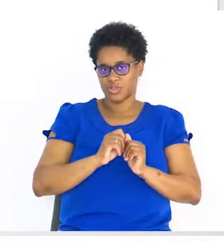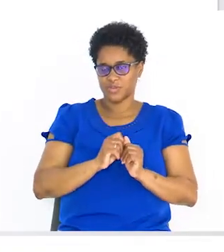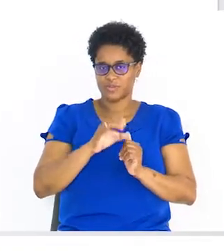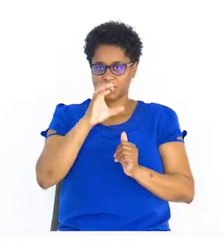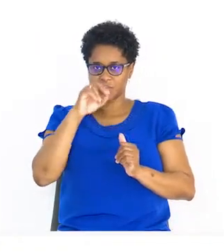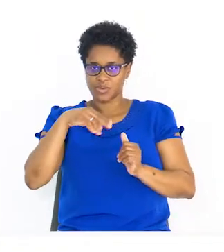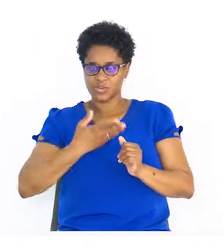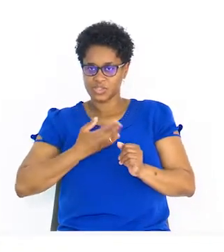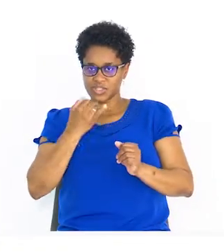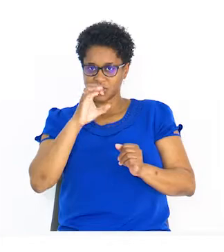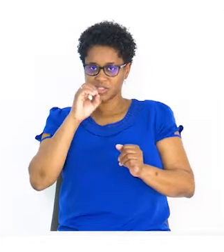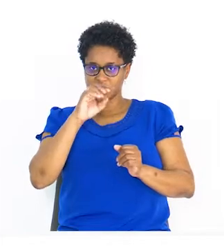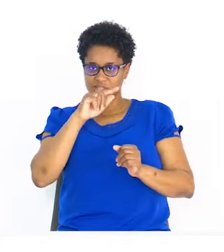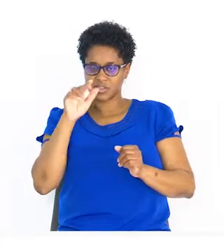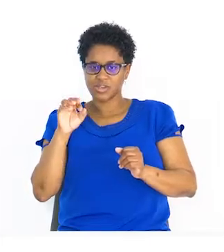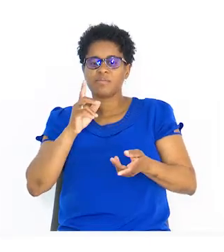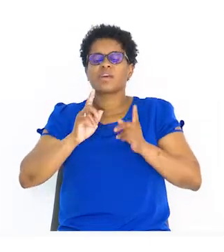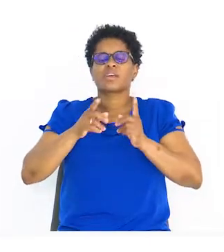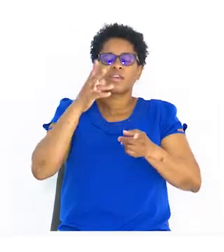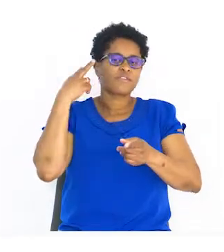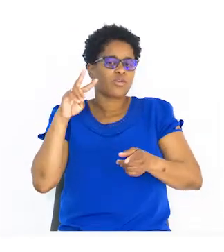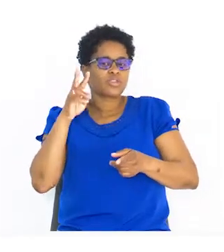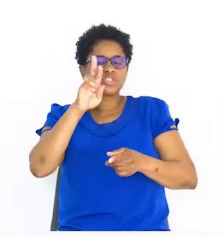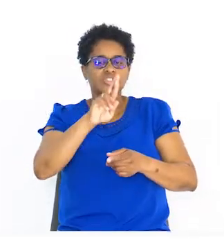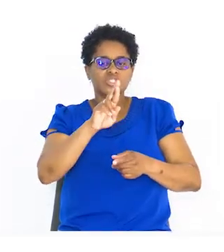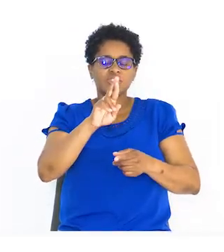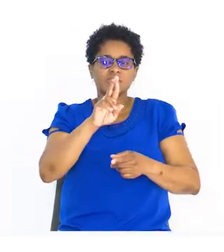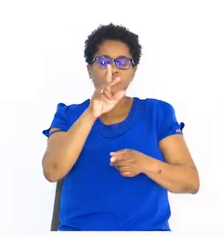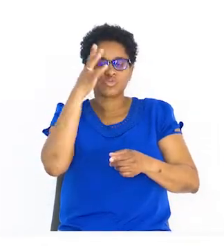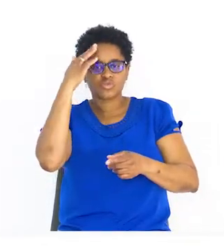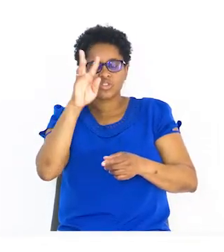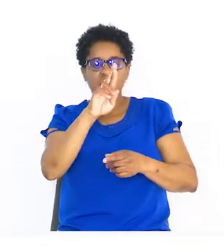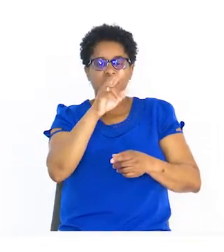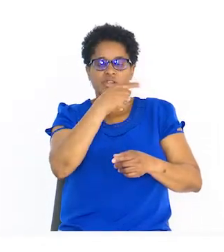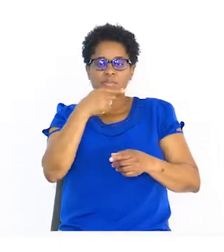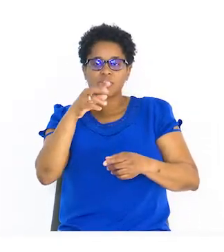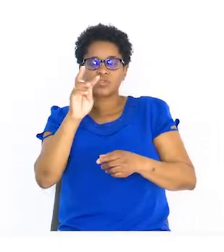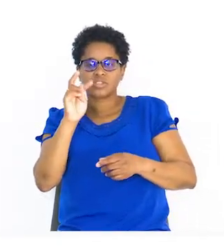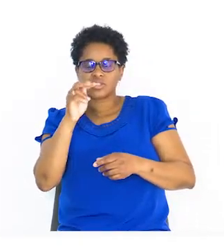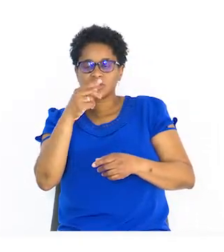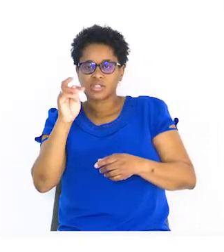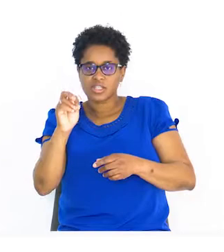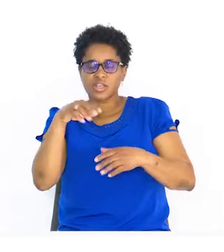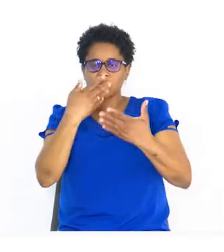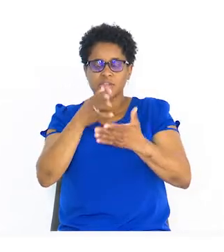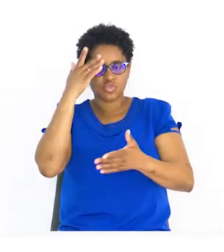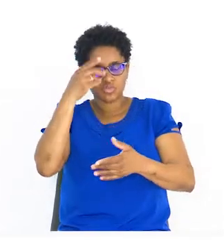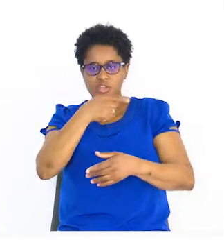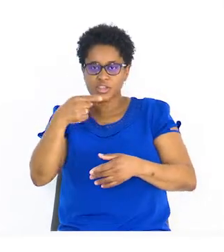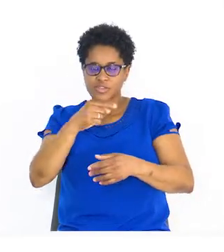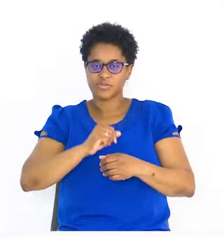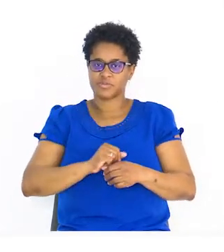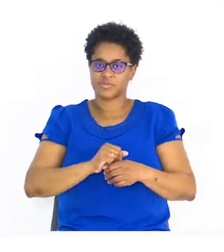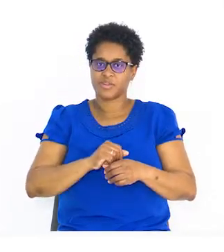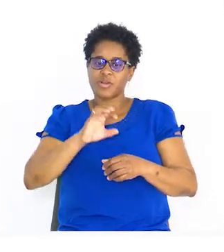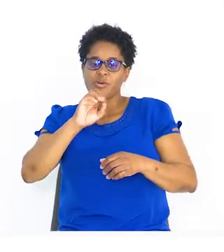Para que valores de x a expressão x menos 3 representa números negativos